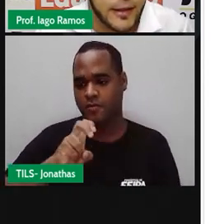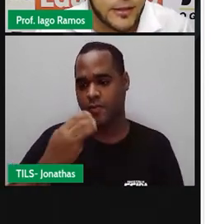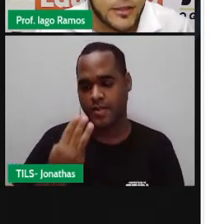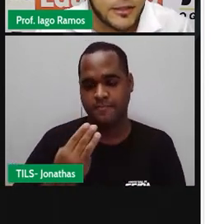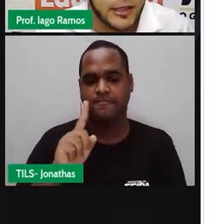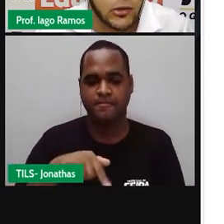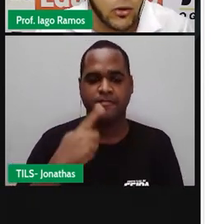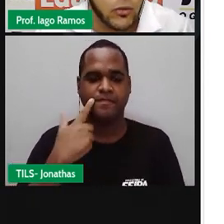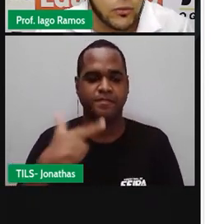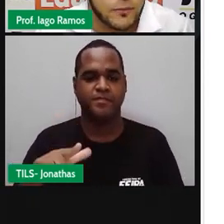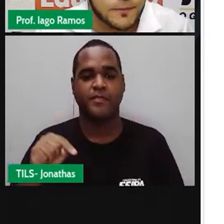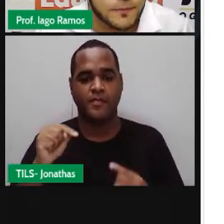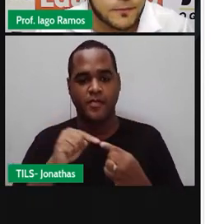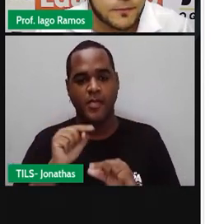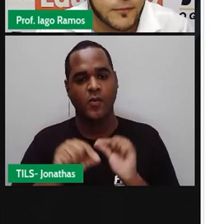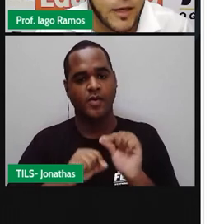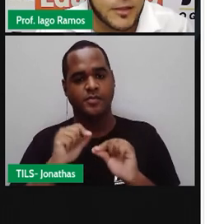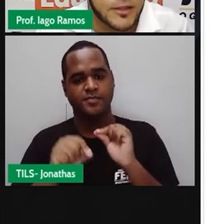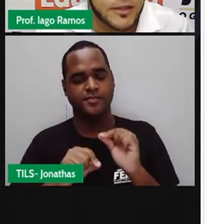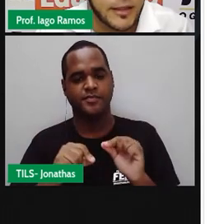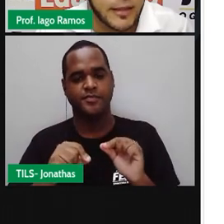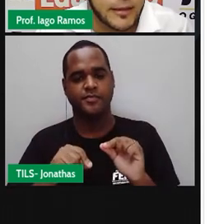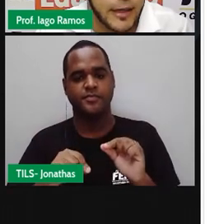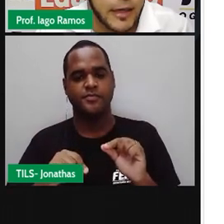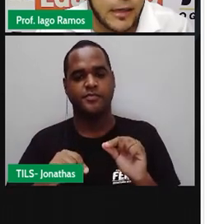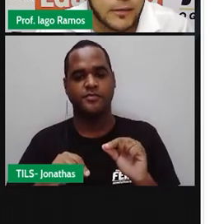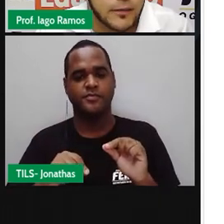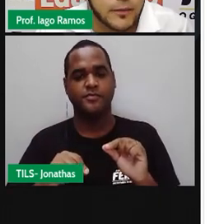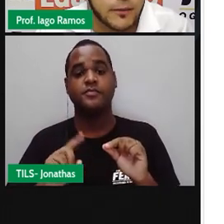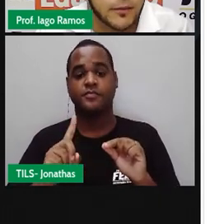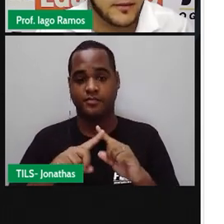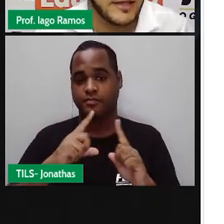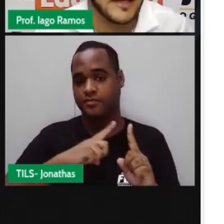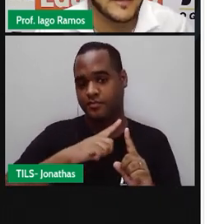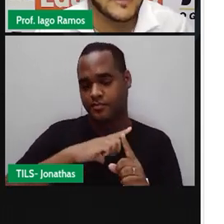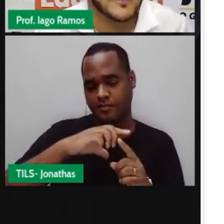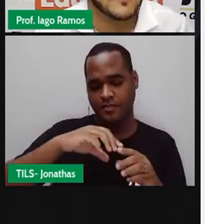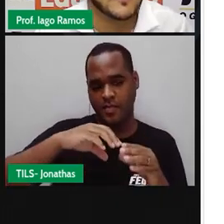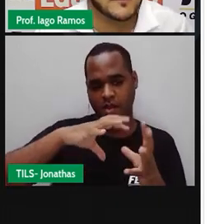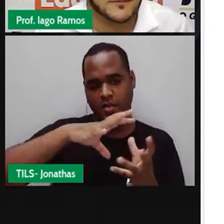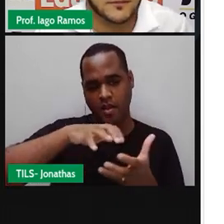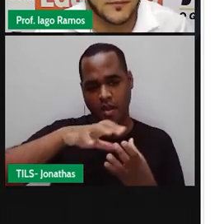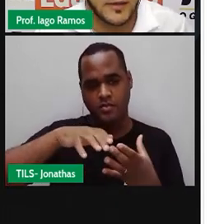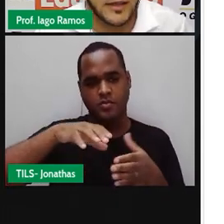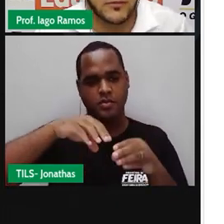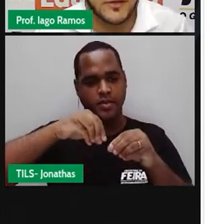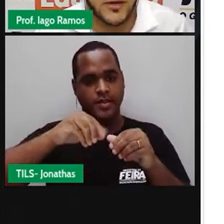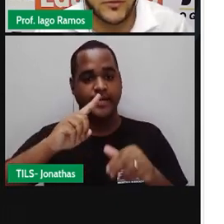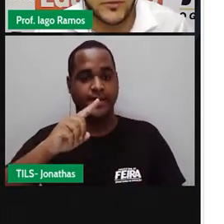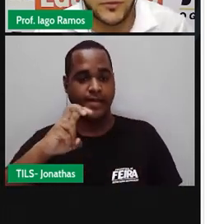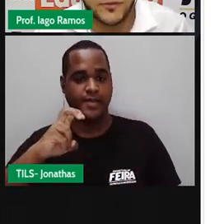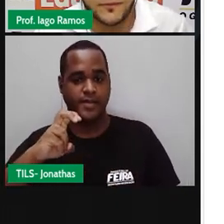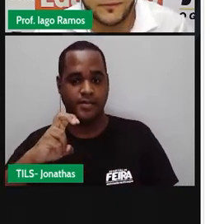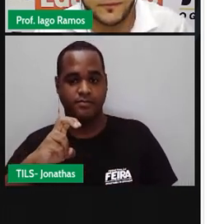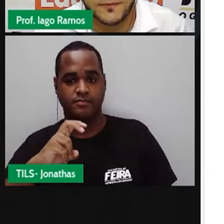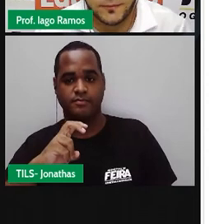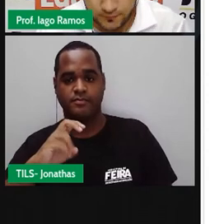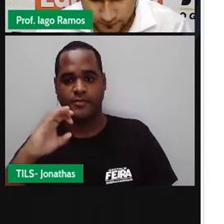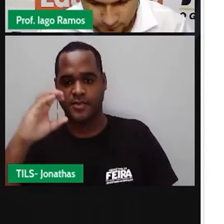quem é que a gente tem logo? A gente tem a Terra, 15 graus Celsius,